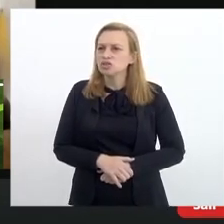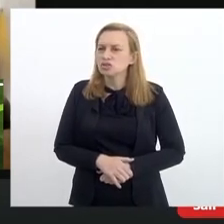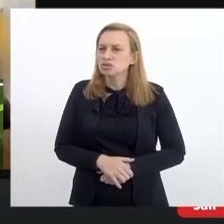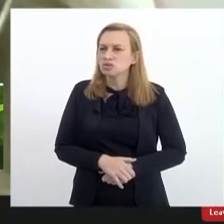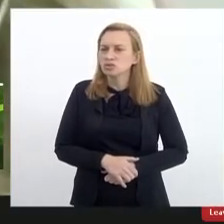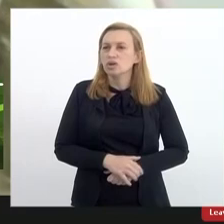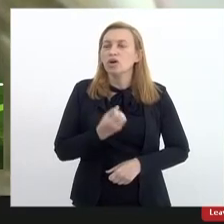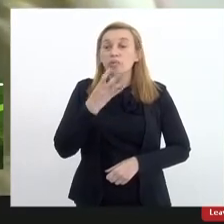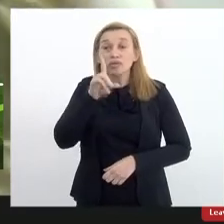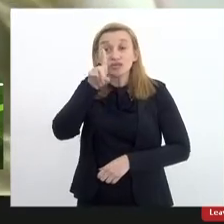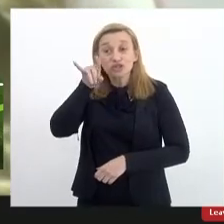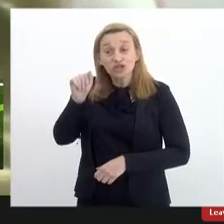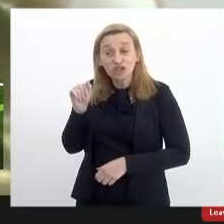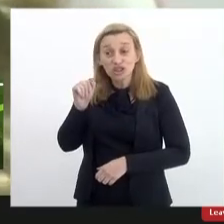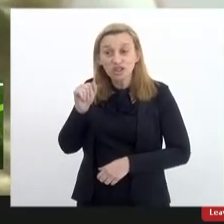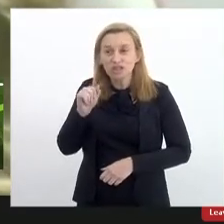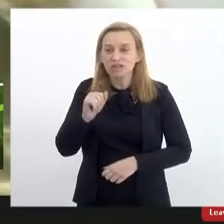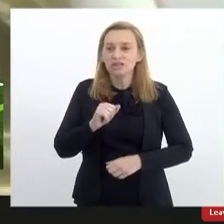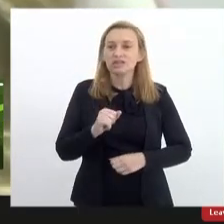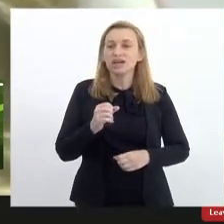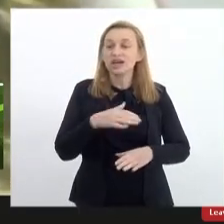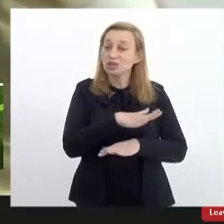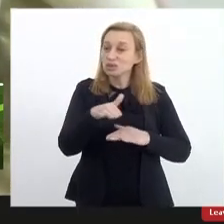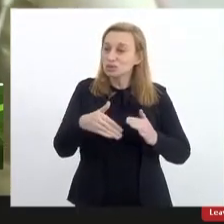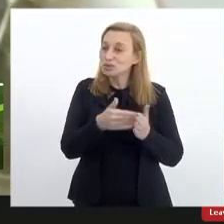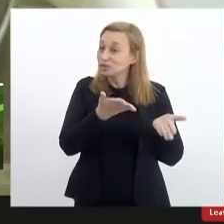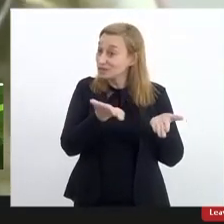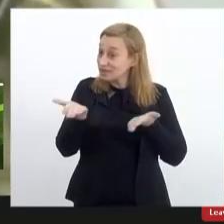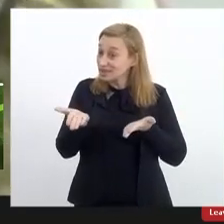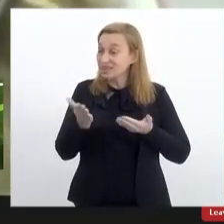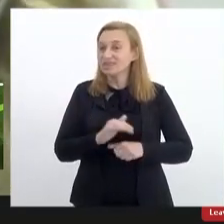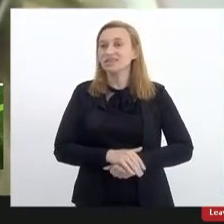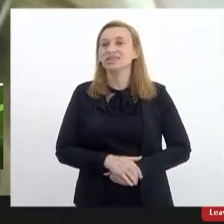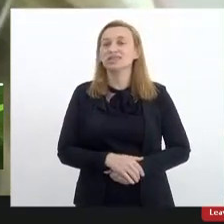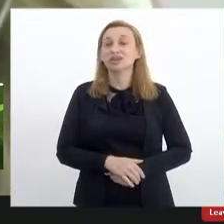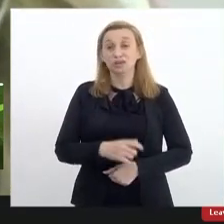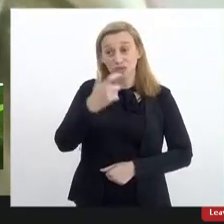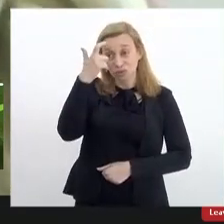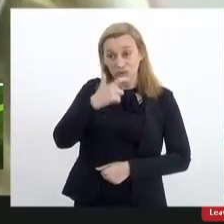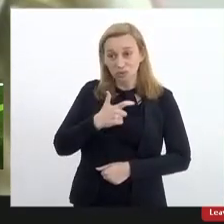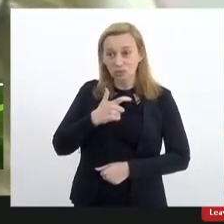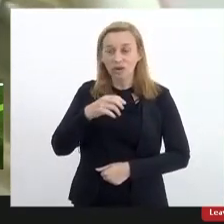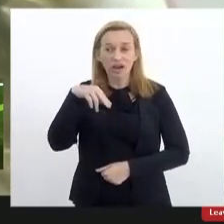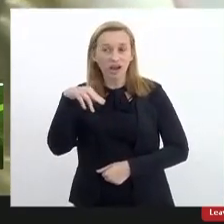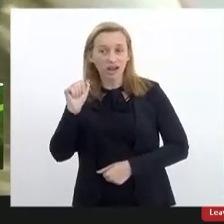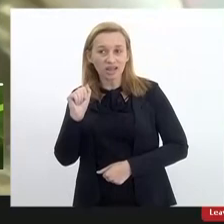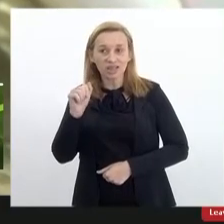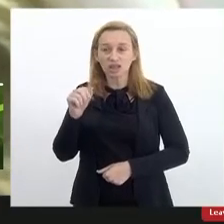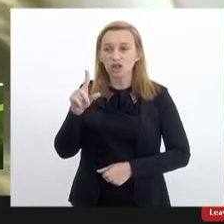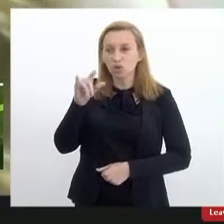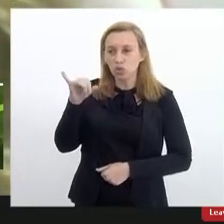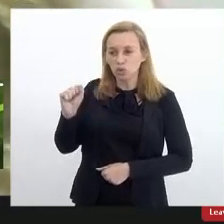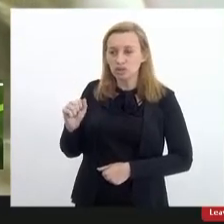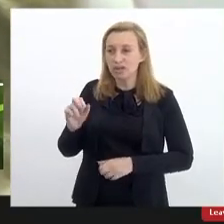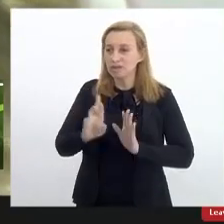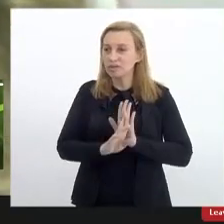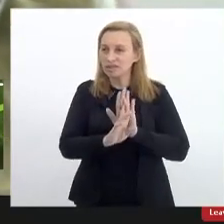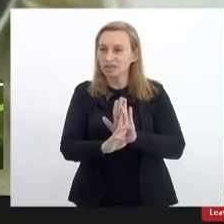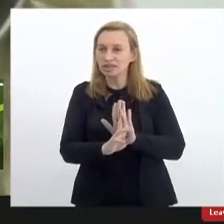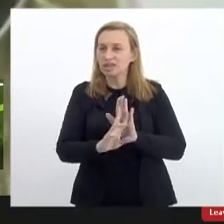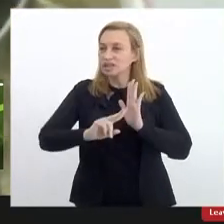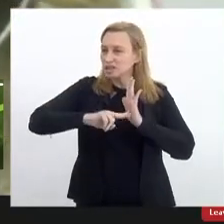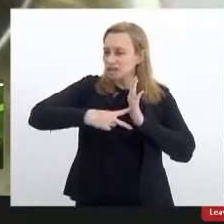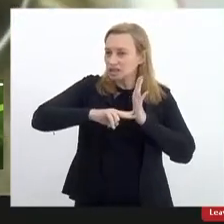Bom dia, né? A todos e todas eu sou Ana Lúcia Guimarães, sou representante do